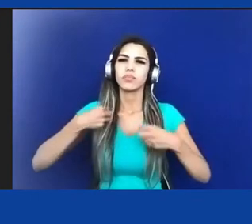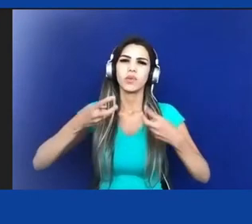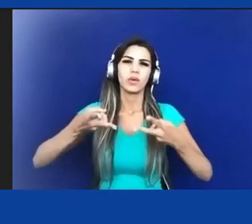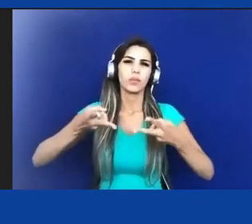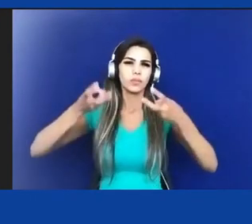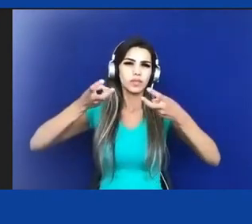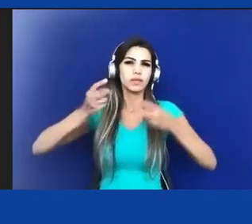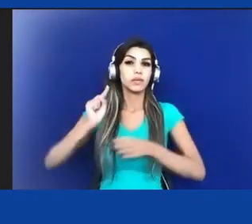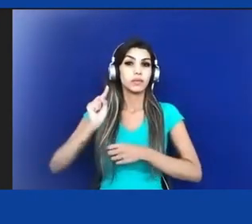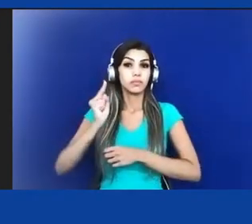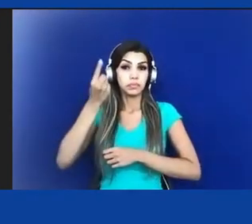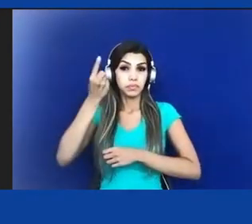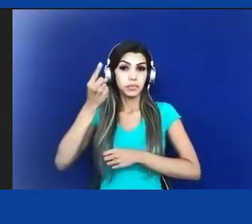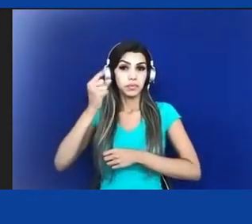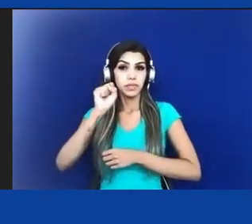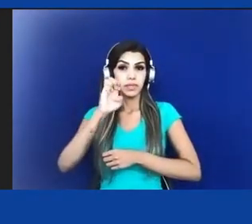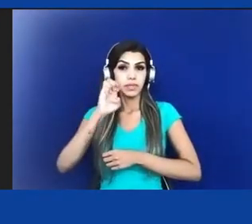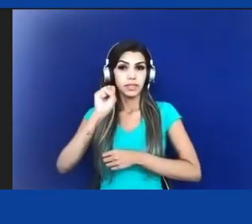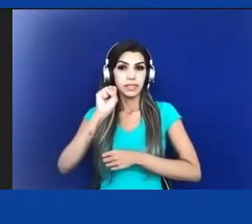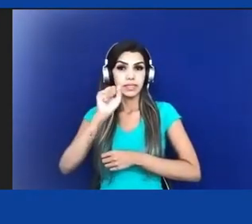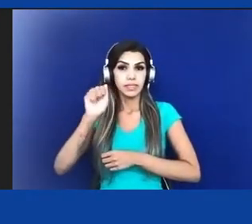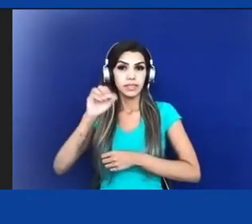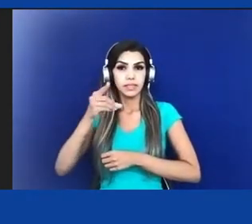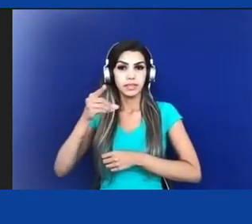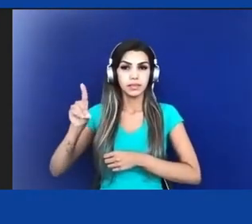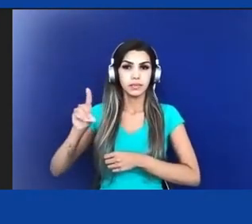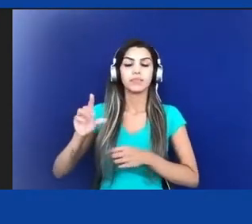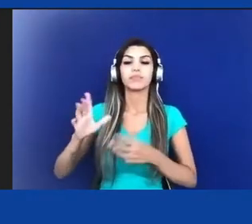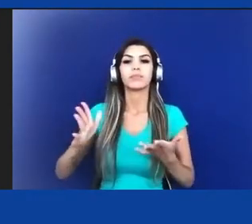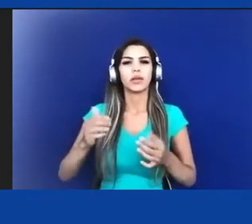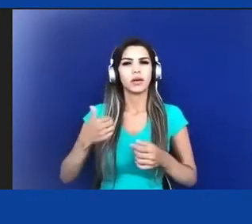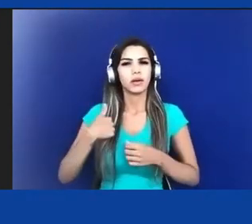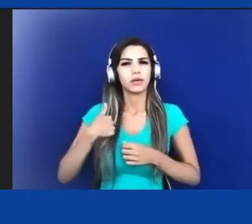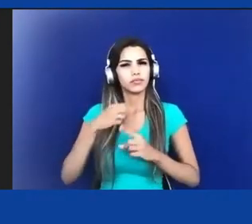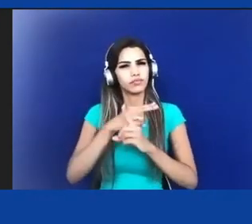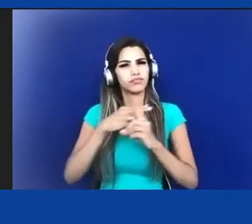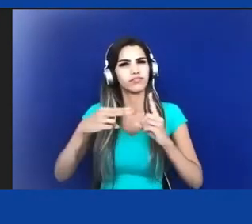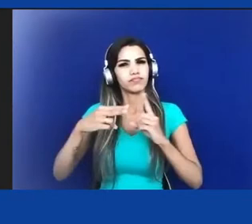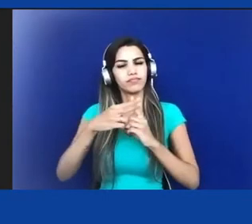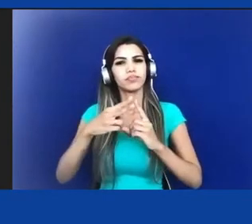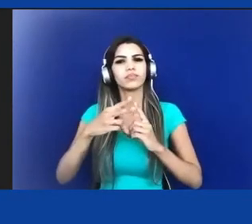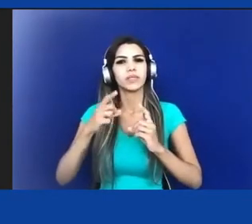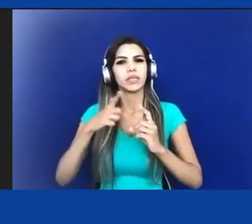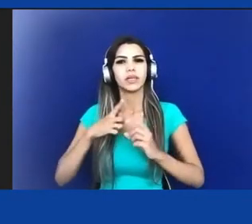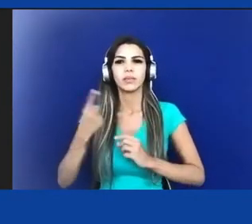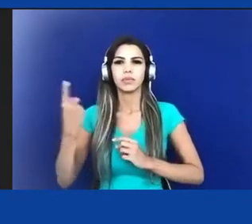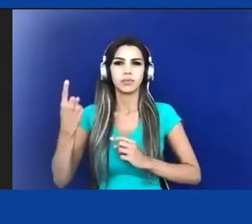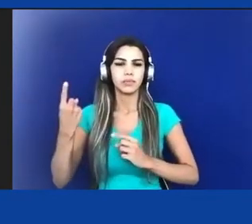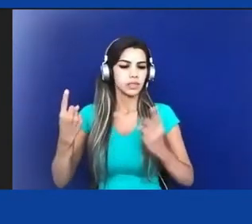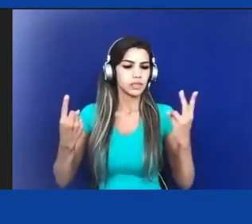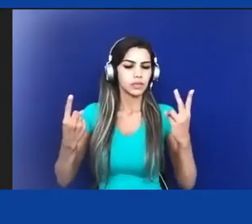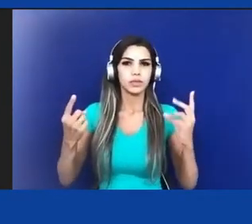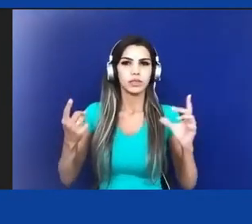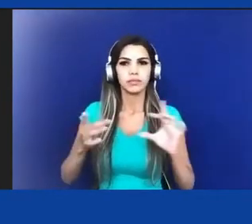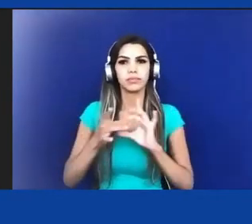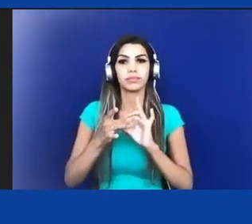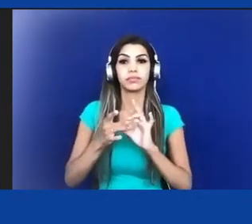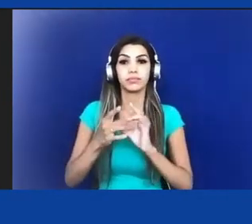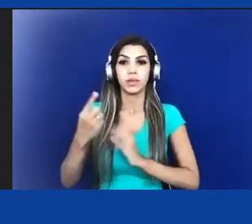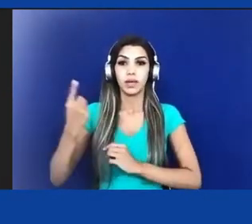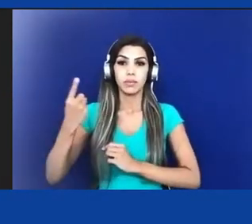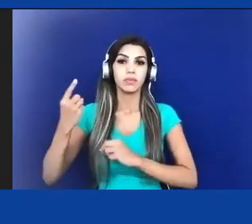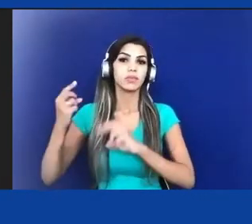Do nosso ponto de vista, essas duas sessões estão conectadas. A primeira sessão foi uma sessão sobre